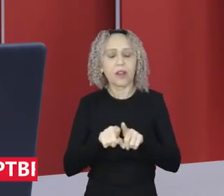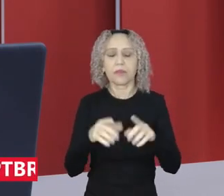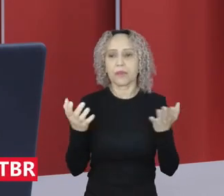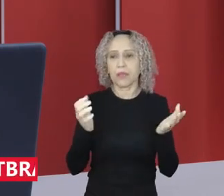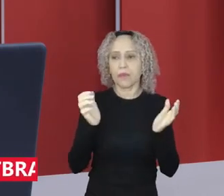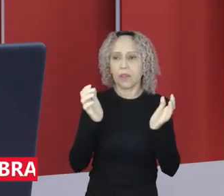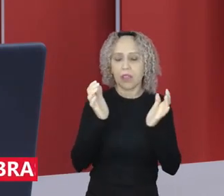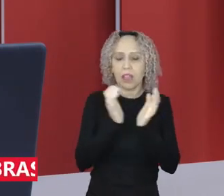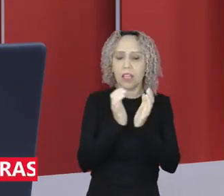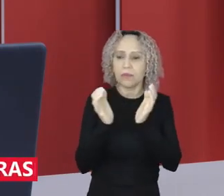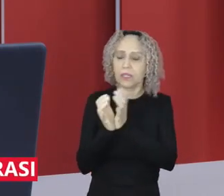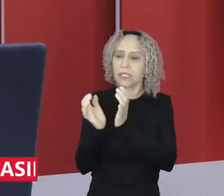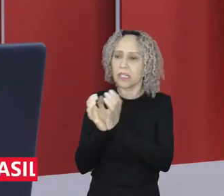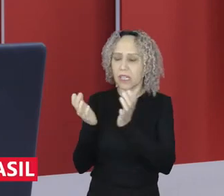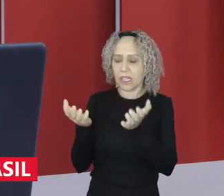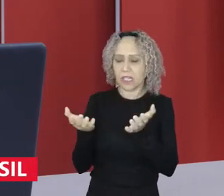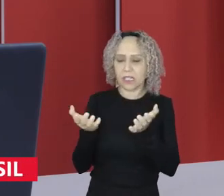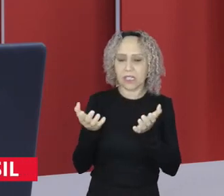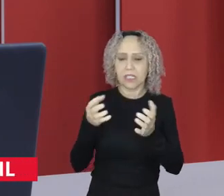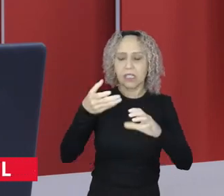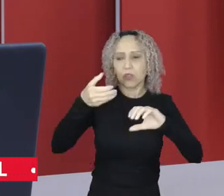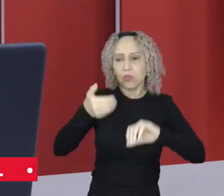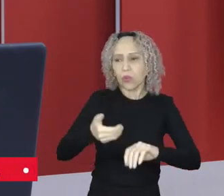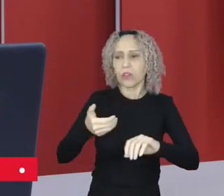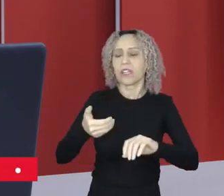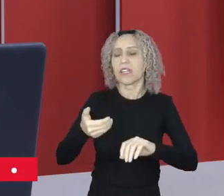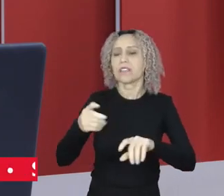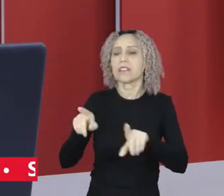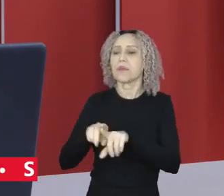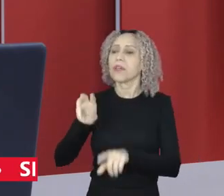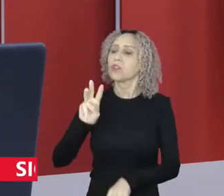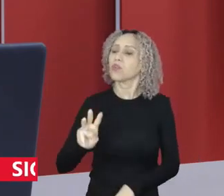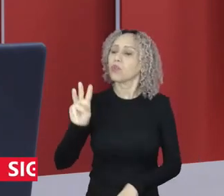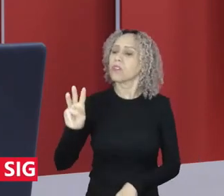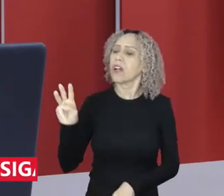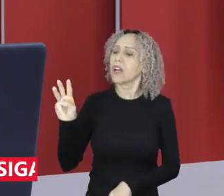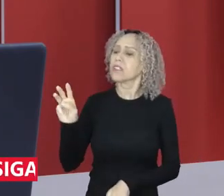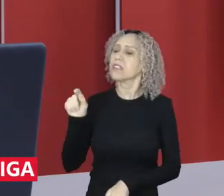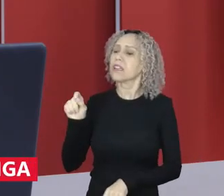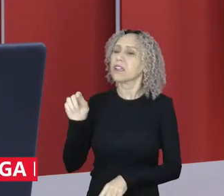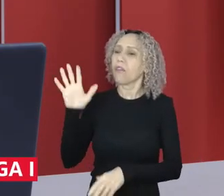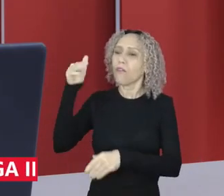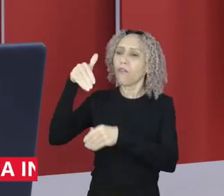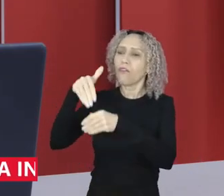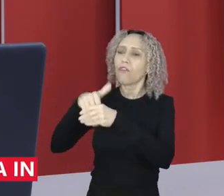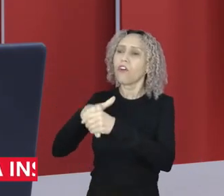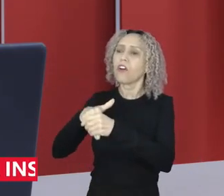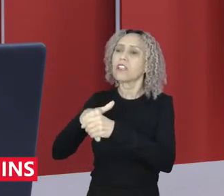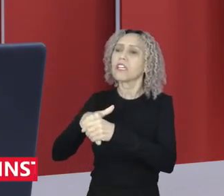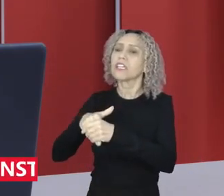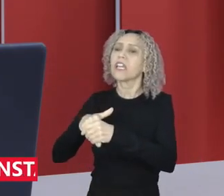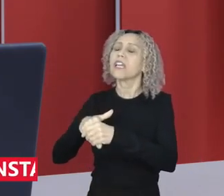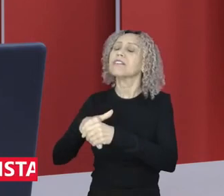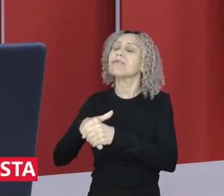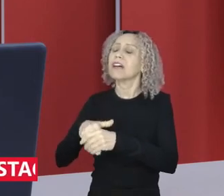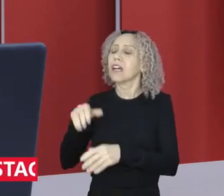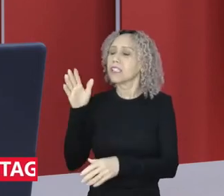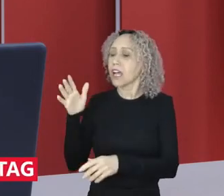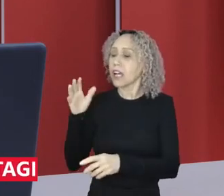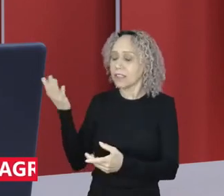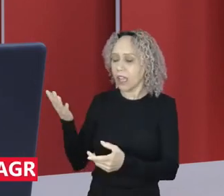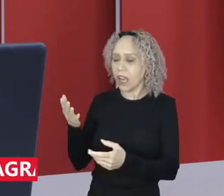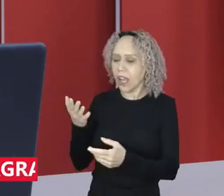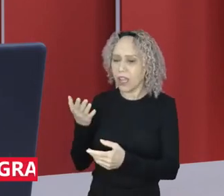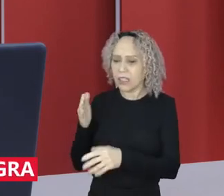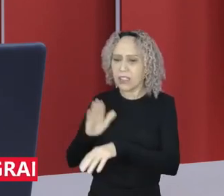Congresso. Por que não usar esse espaço? Acessem o site da Câmara. Votem a favor do PL, das fake news